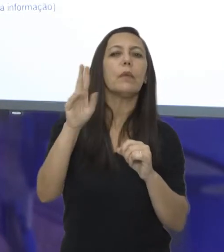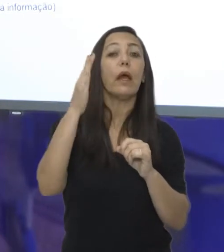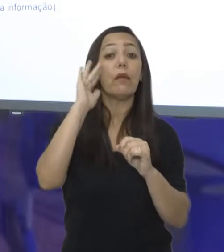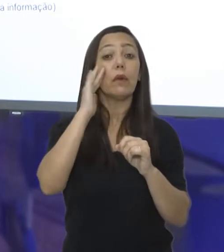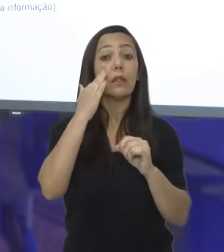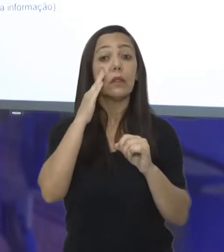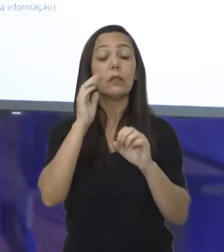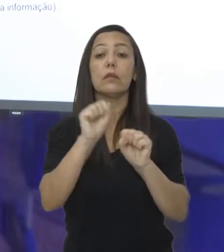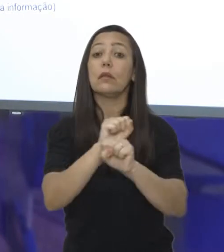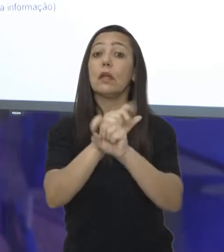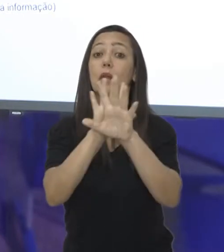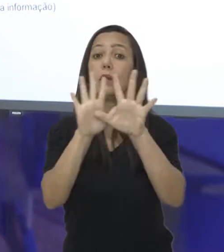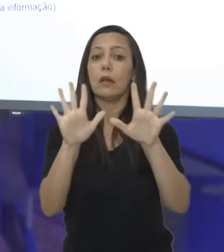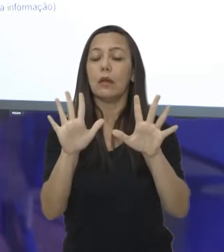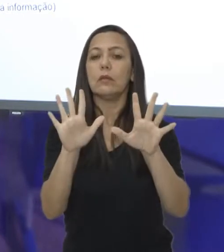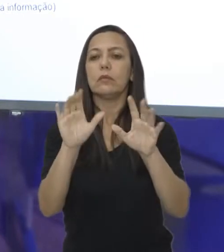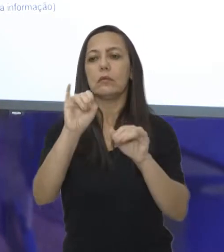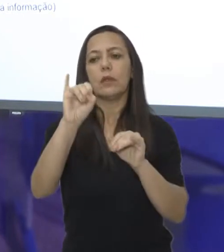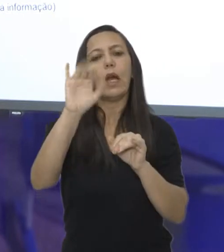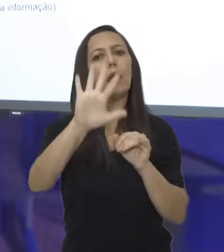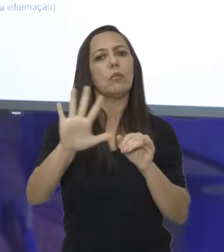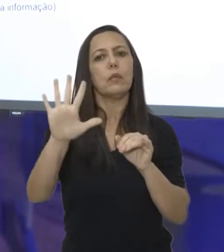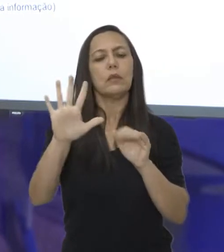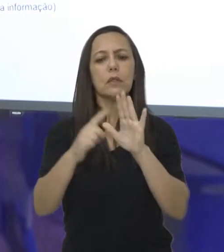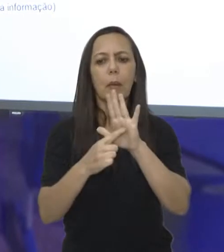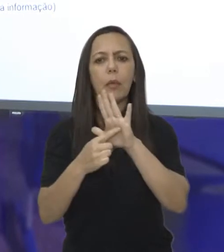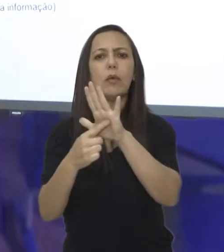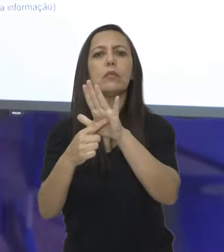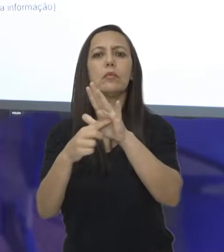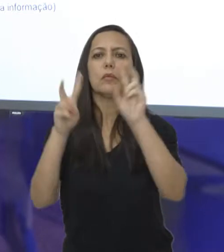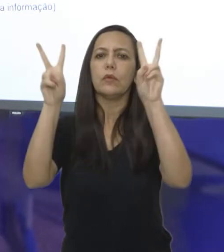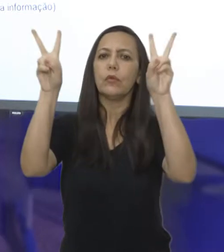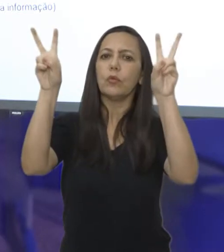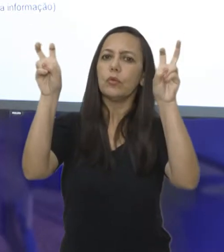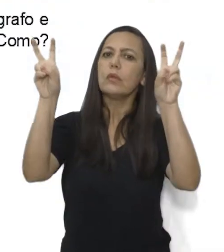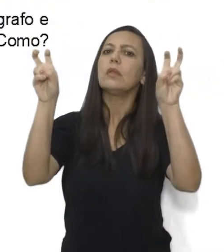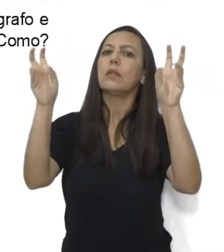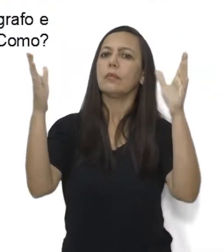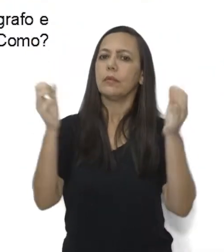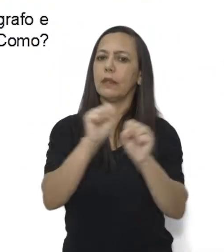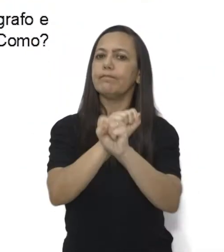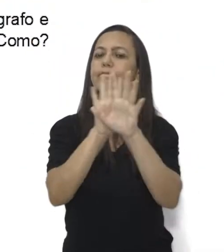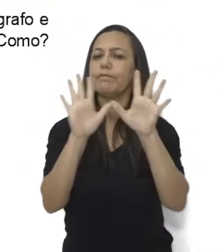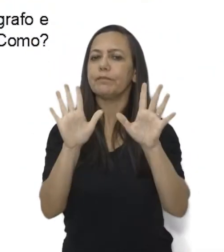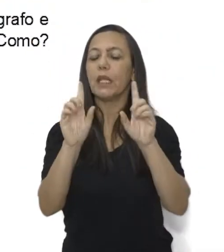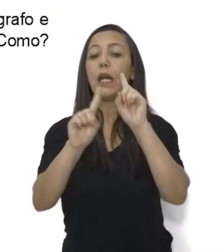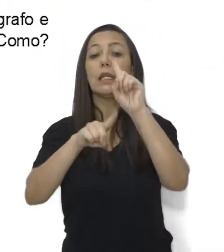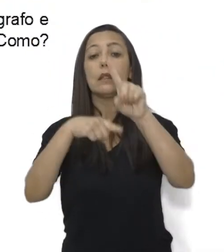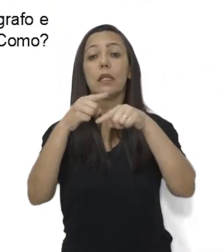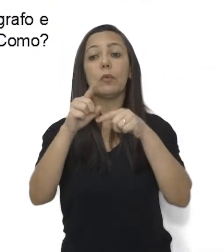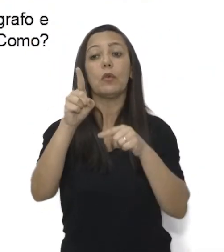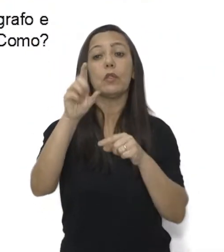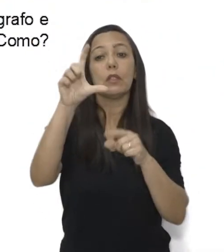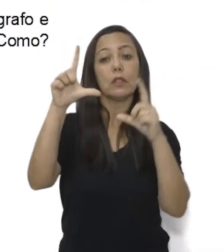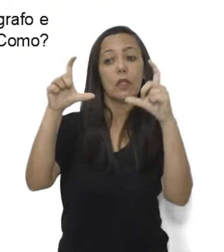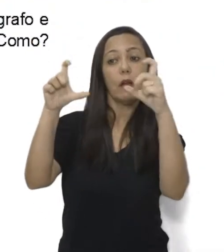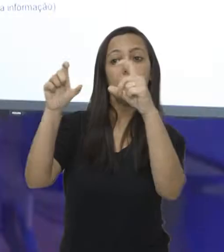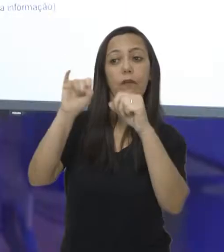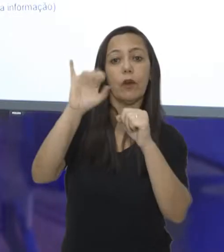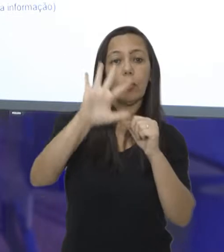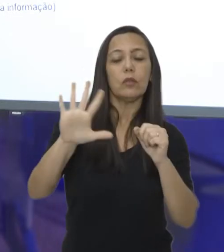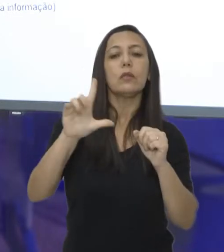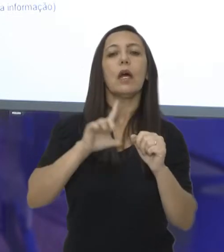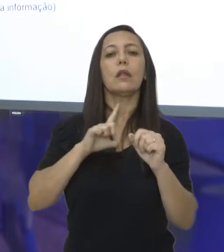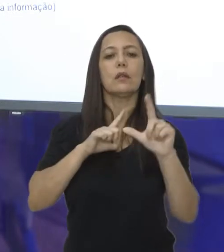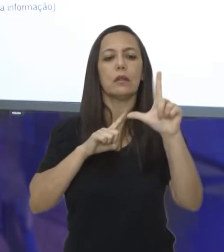falado, porque a foto já desenvolve o tema do título. Depois da foto, a gente vê a legenda,